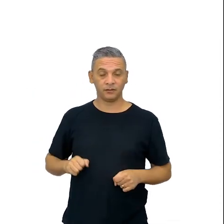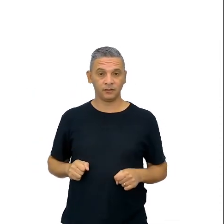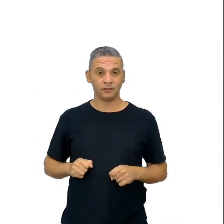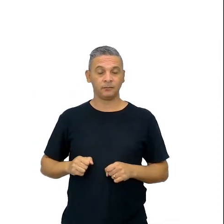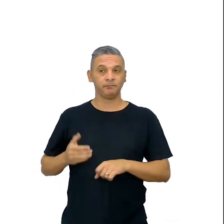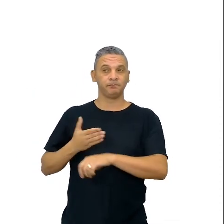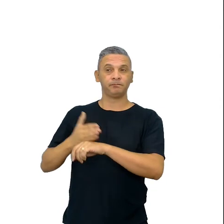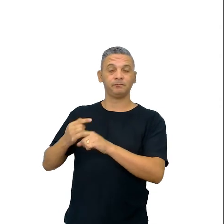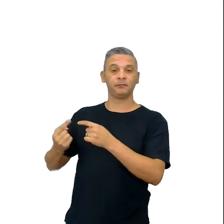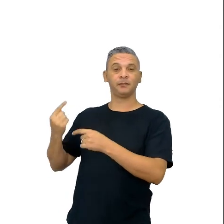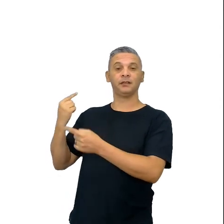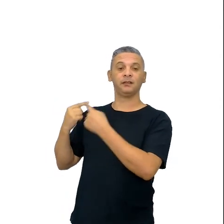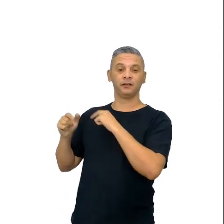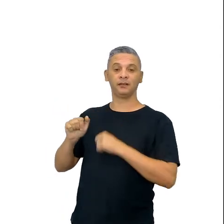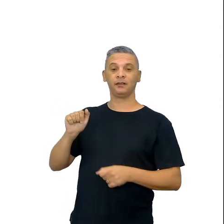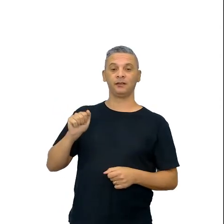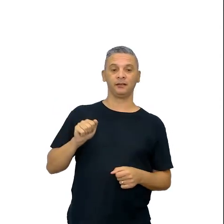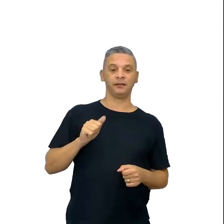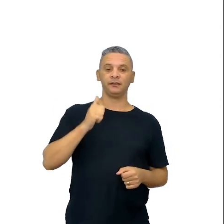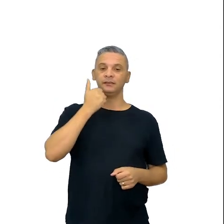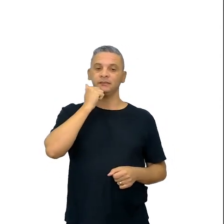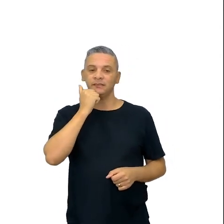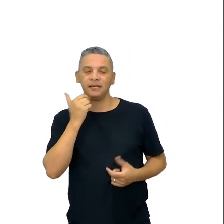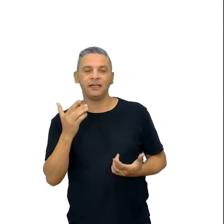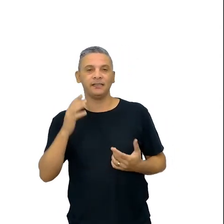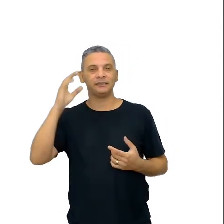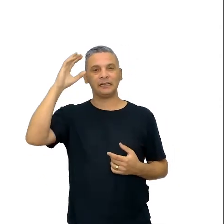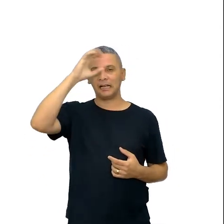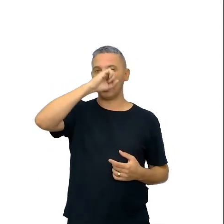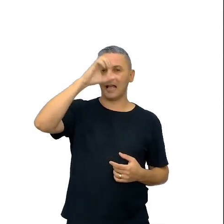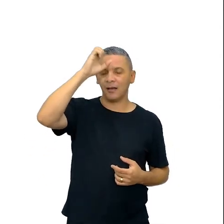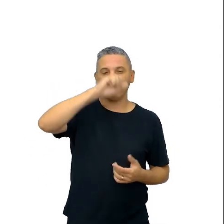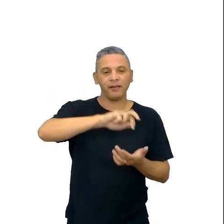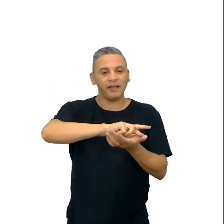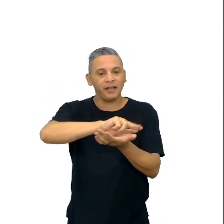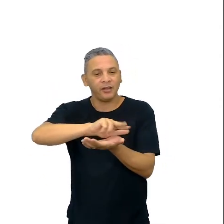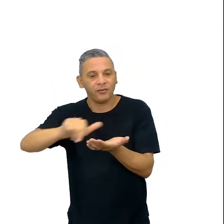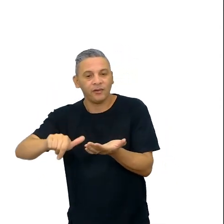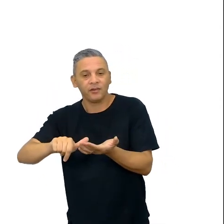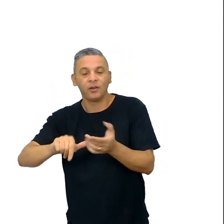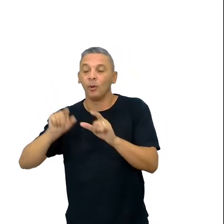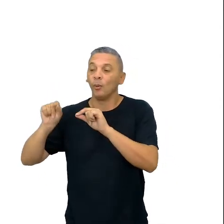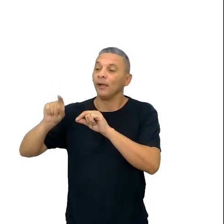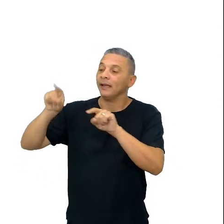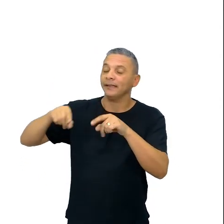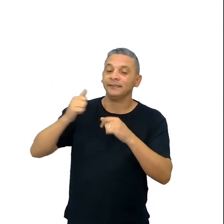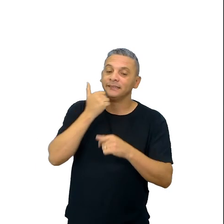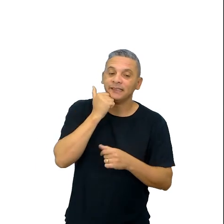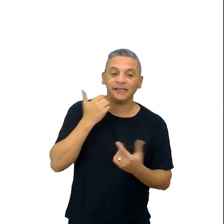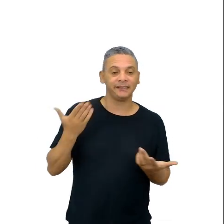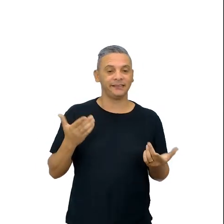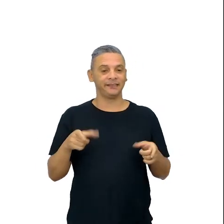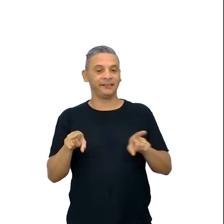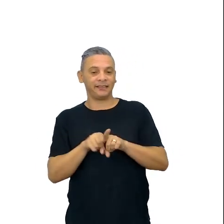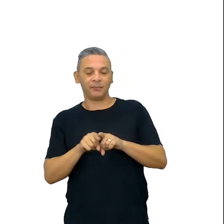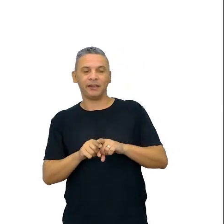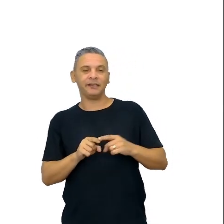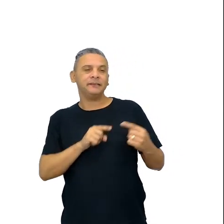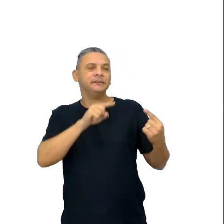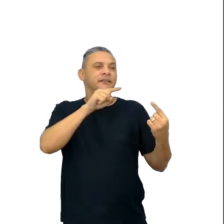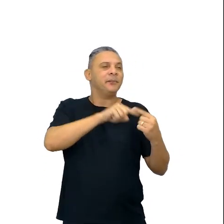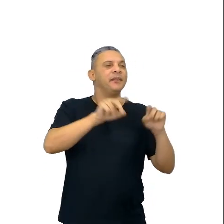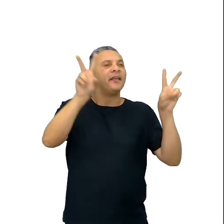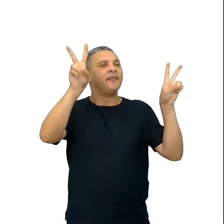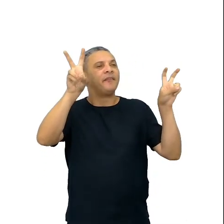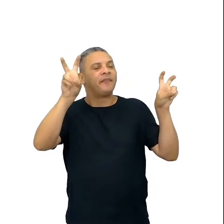passada, falaram sobre aprender ciência, sobre aprender a fazer ciência, sobre aprender sobre ciência, aprender a lidar com